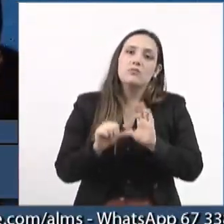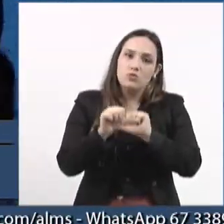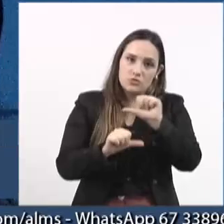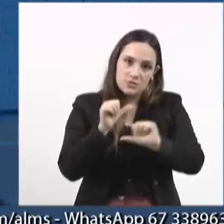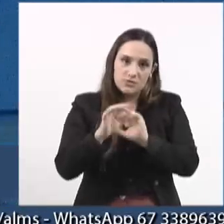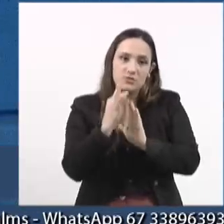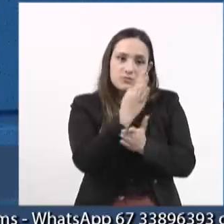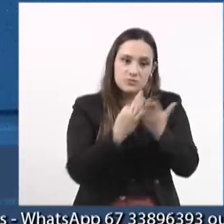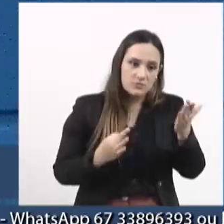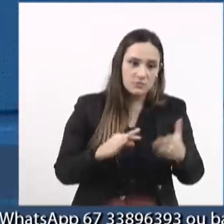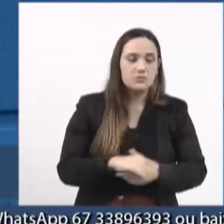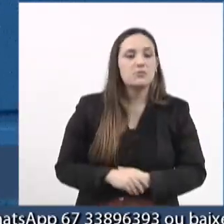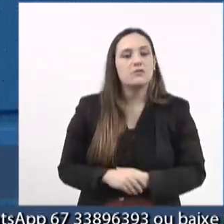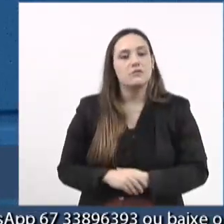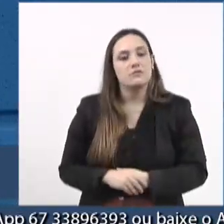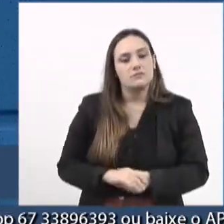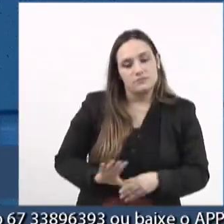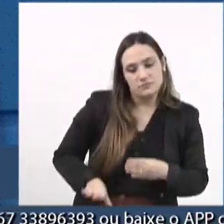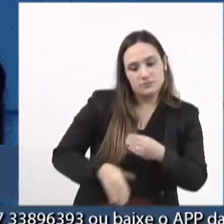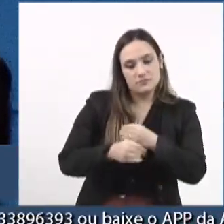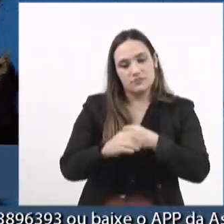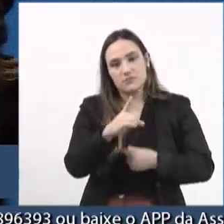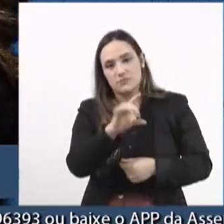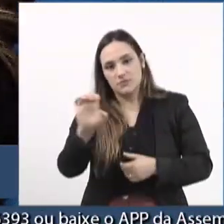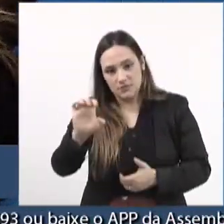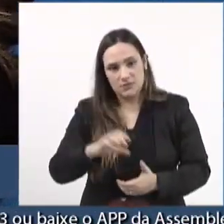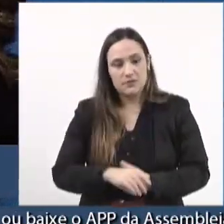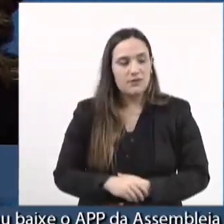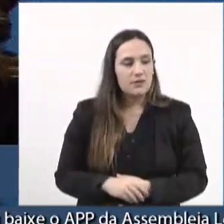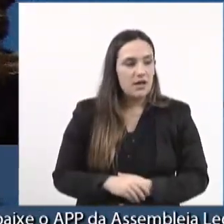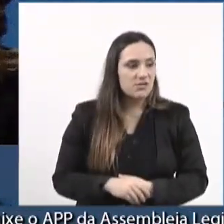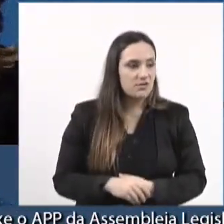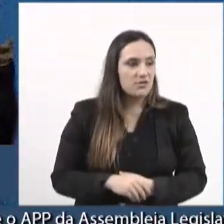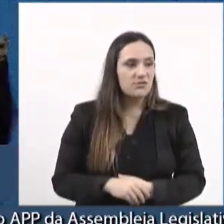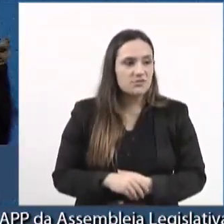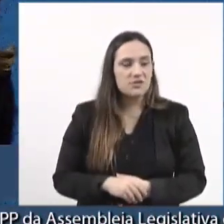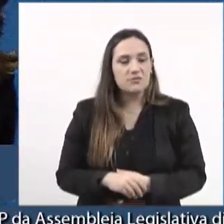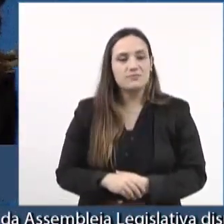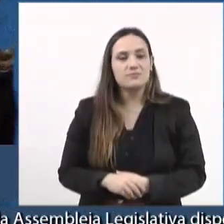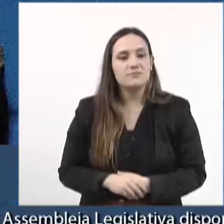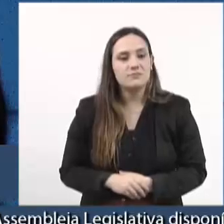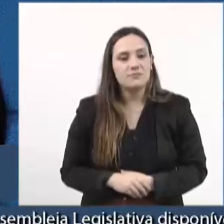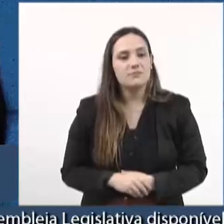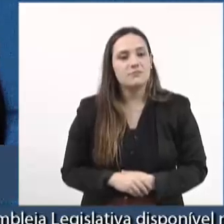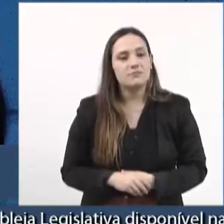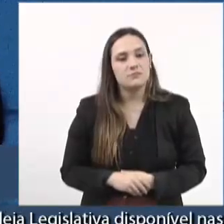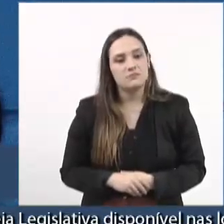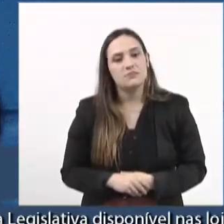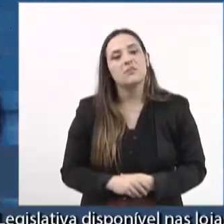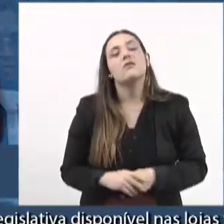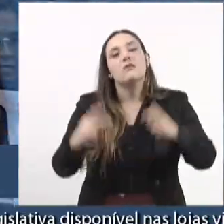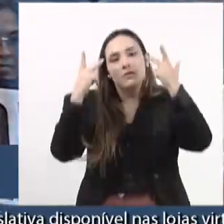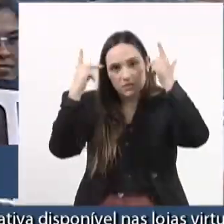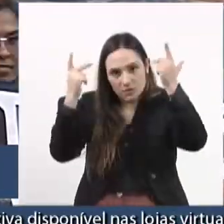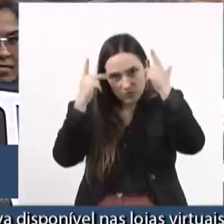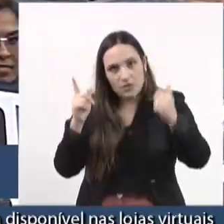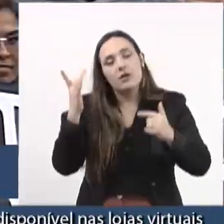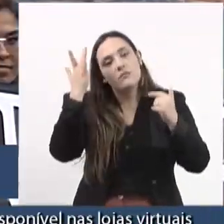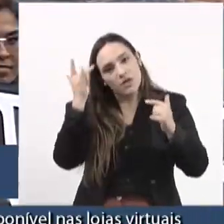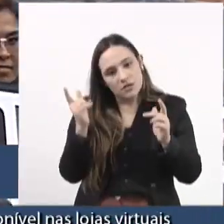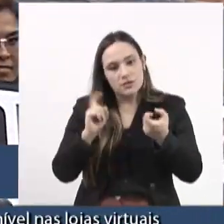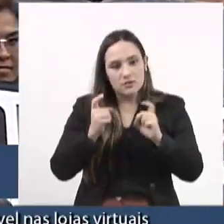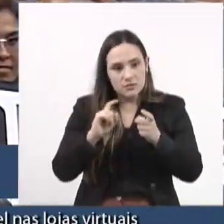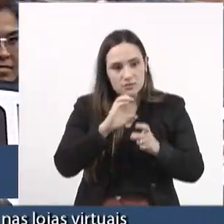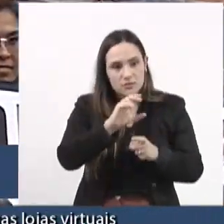é a presença do adicional de função. está bom? Então, quanto a isso, amanhã, a reunião da